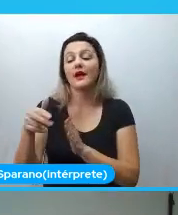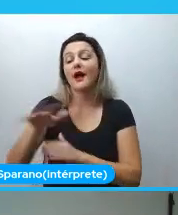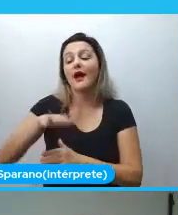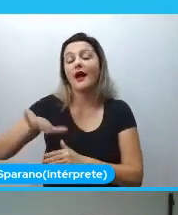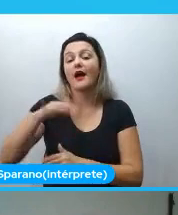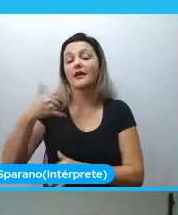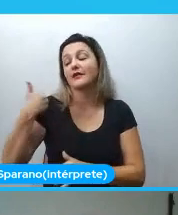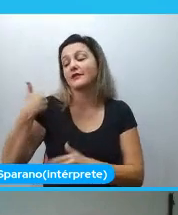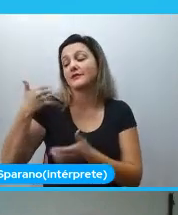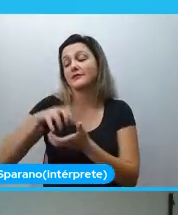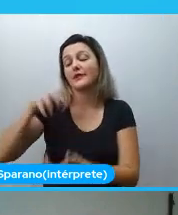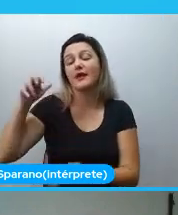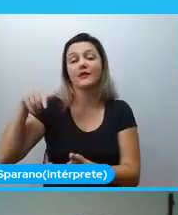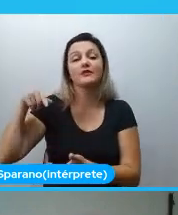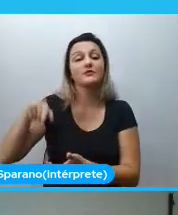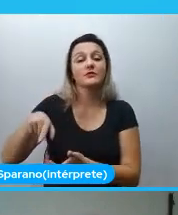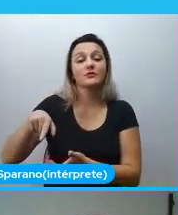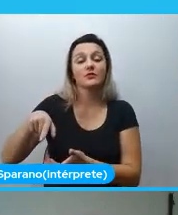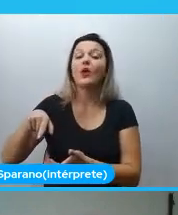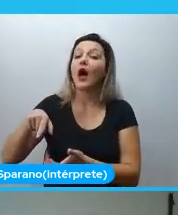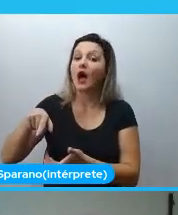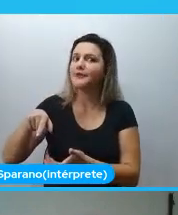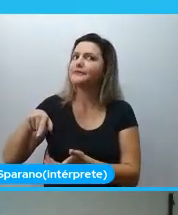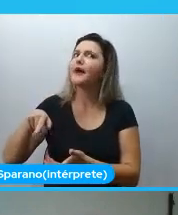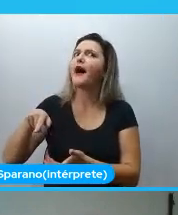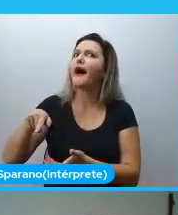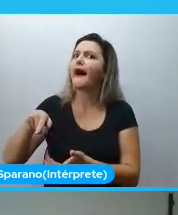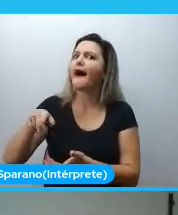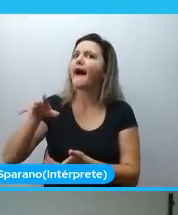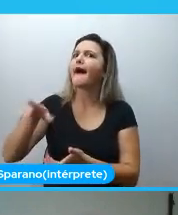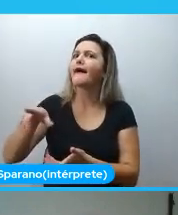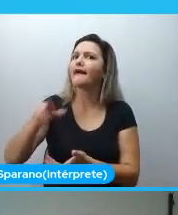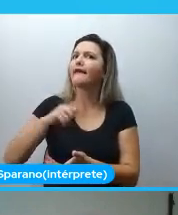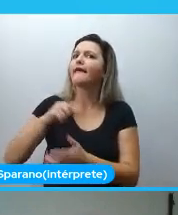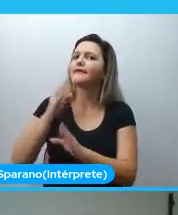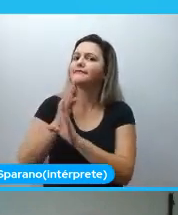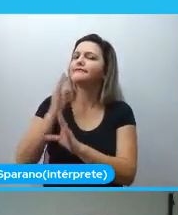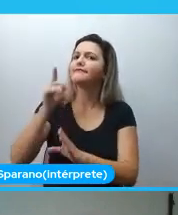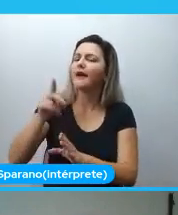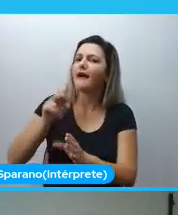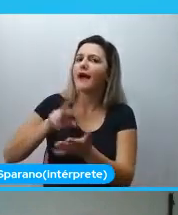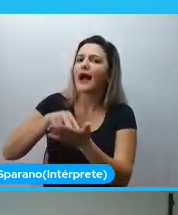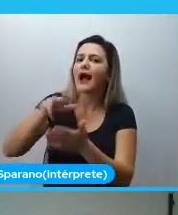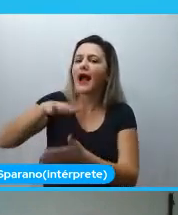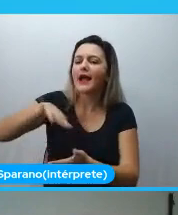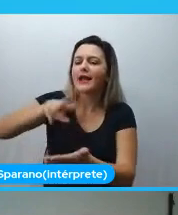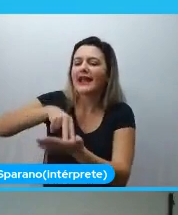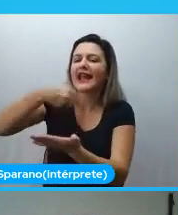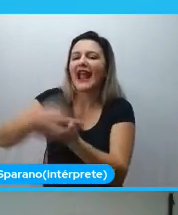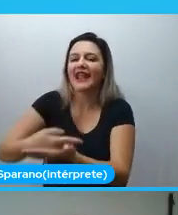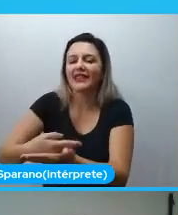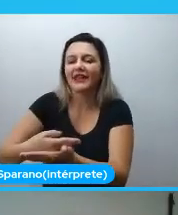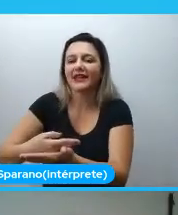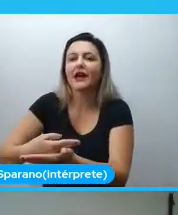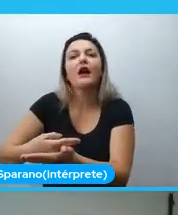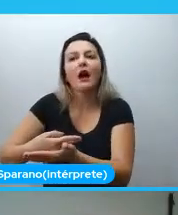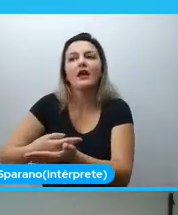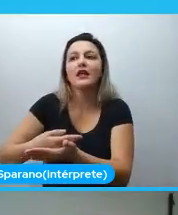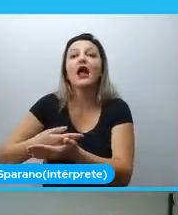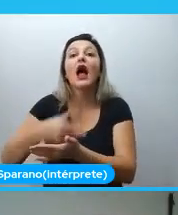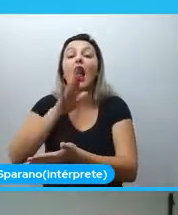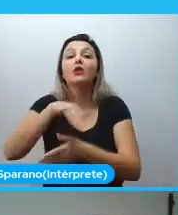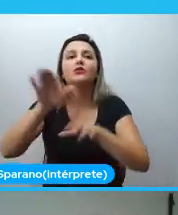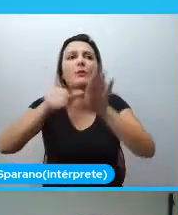inseriu em quedas. E ela começou a puxar alunos e mais alunos para trabalhar com ela com isso. Então, ela criou um grande guarda-chuva com vários